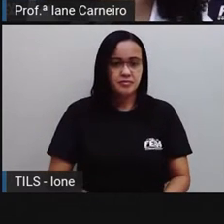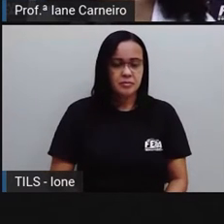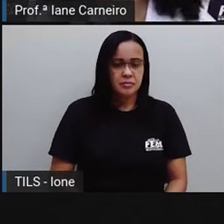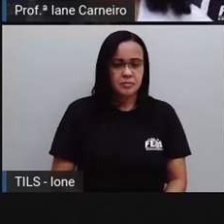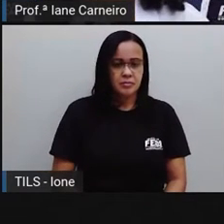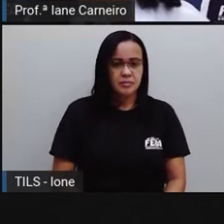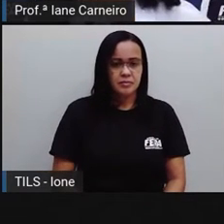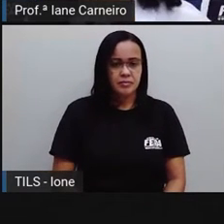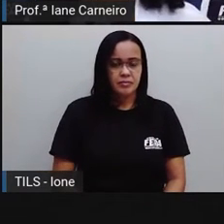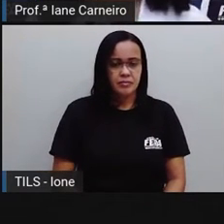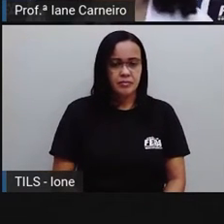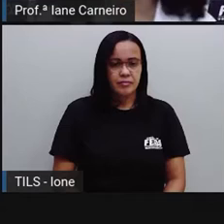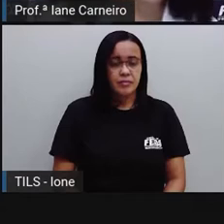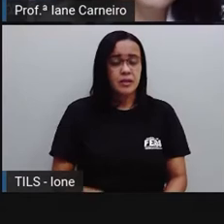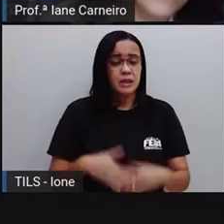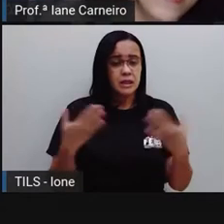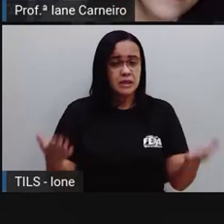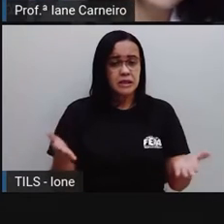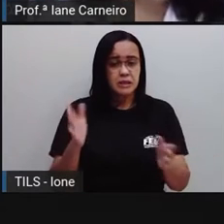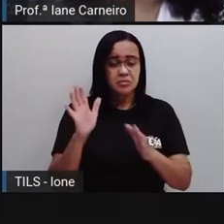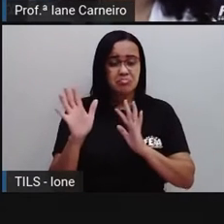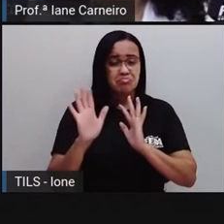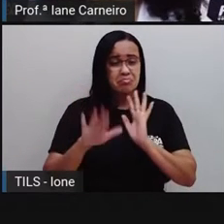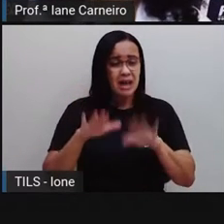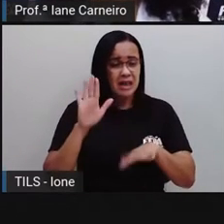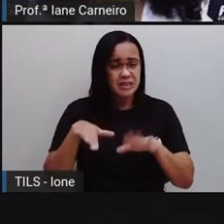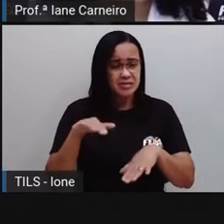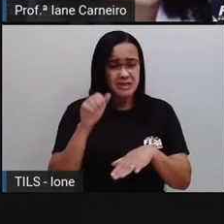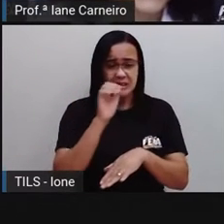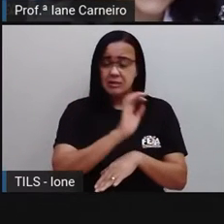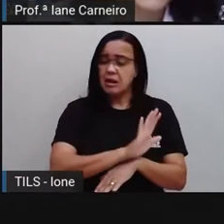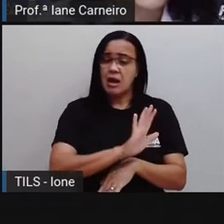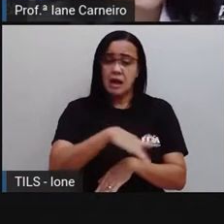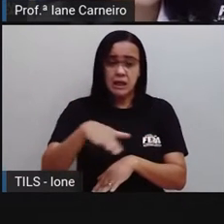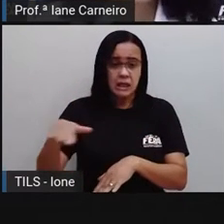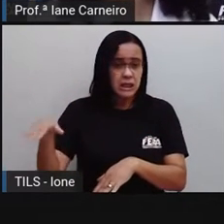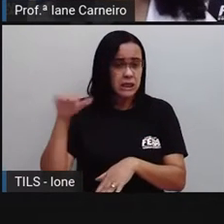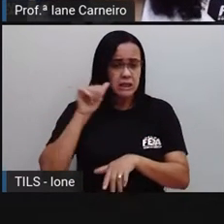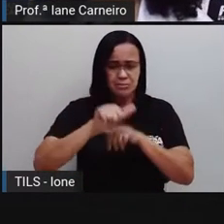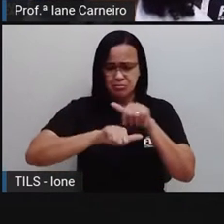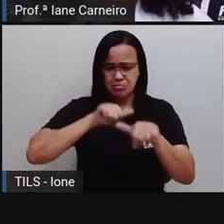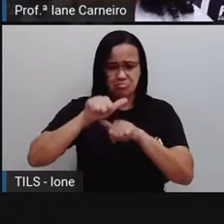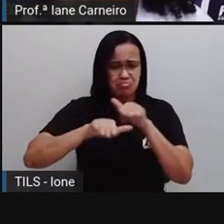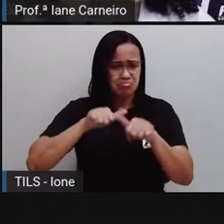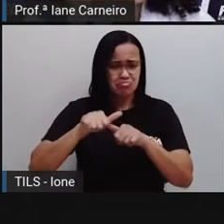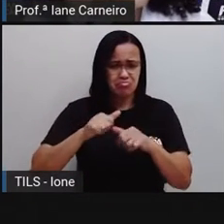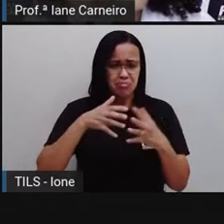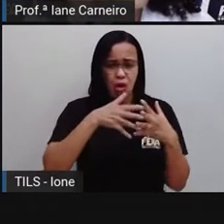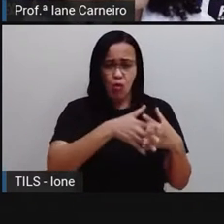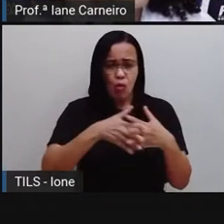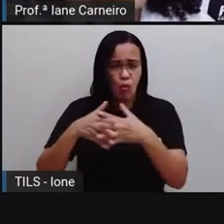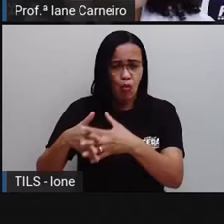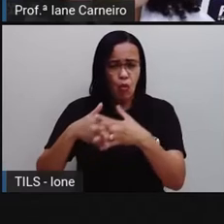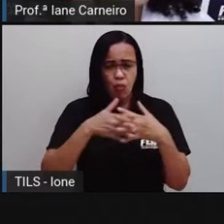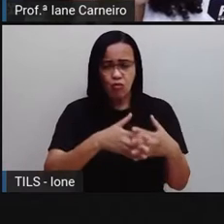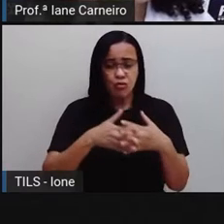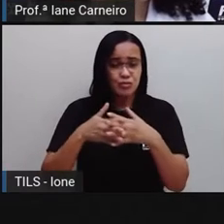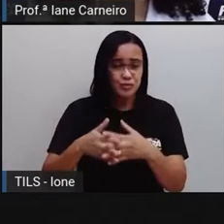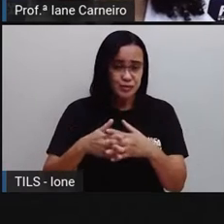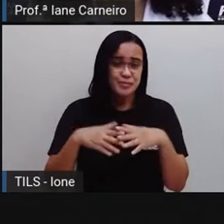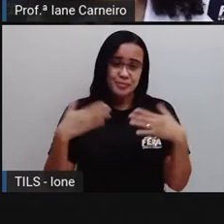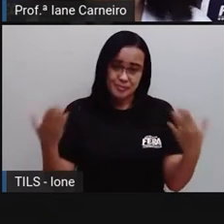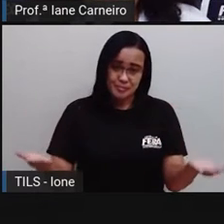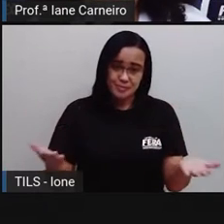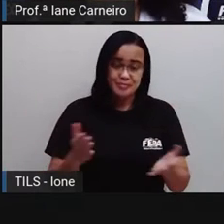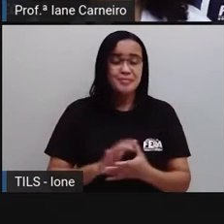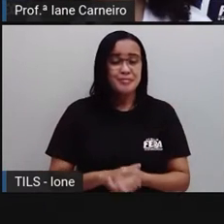e aí tem criança que troca o T pela letra D, né? Então, por exemplo, tem criança que quando vai escrever